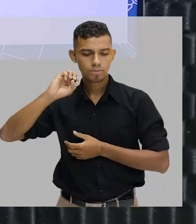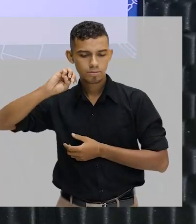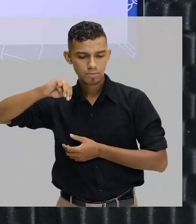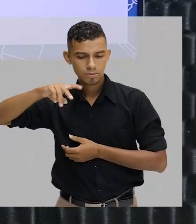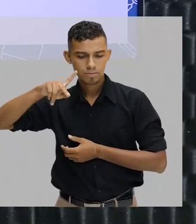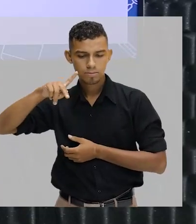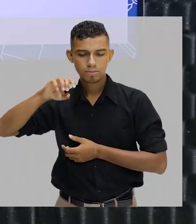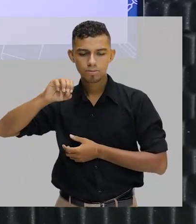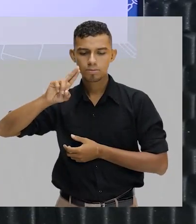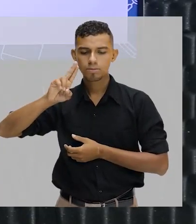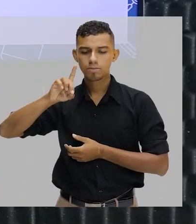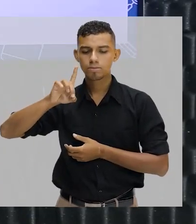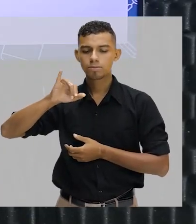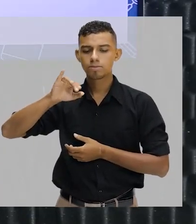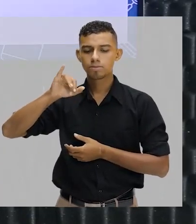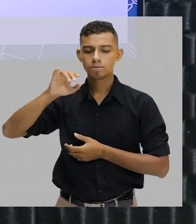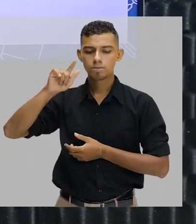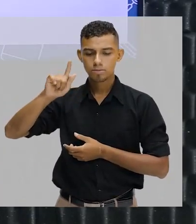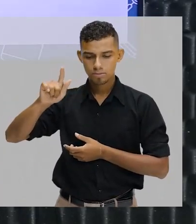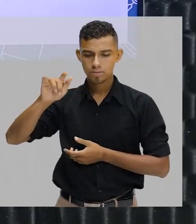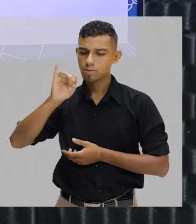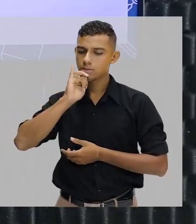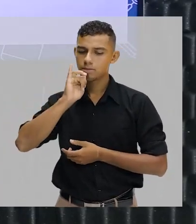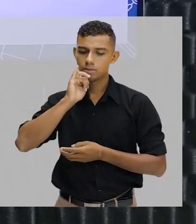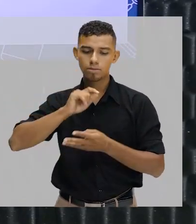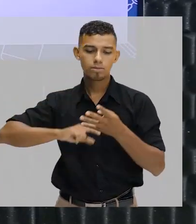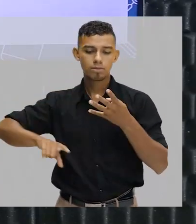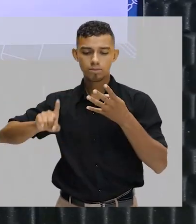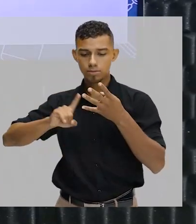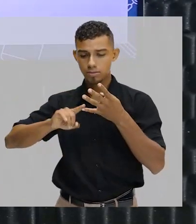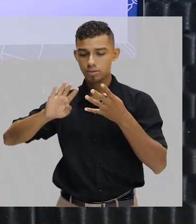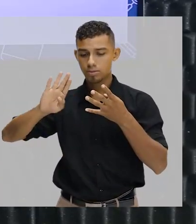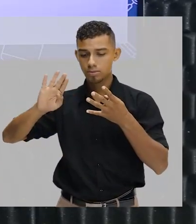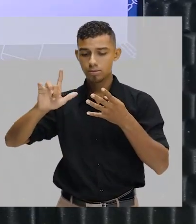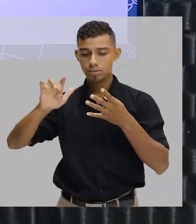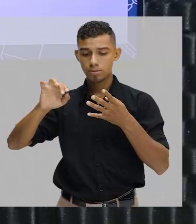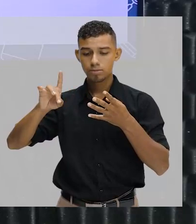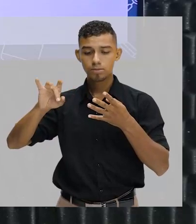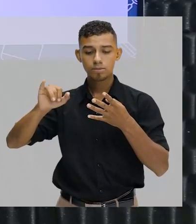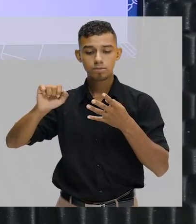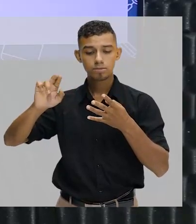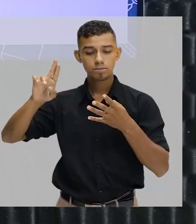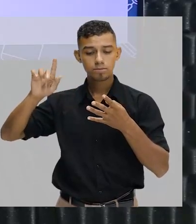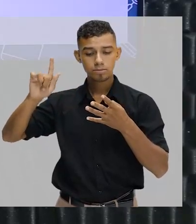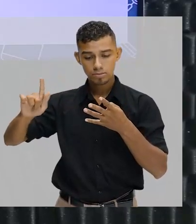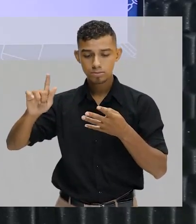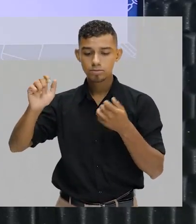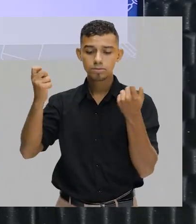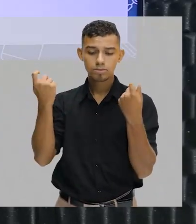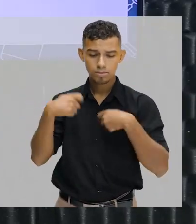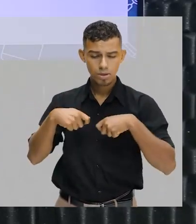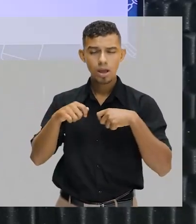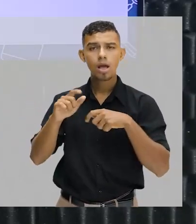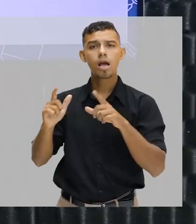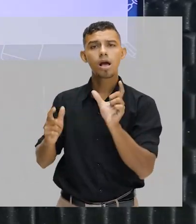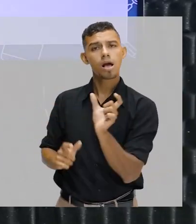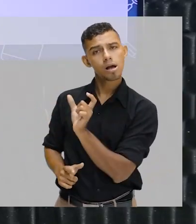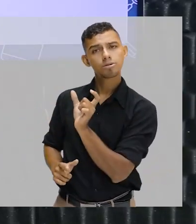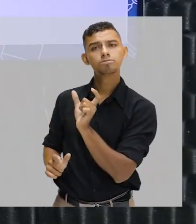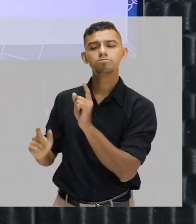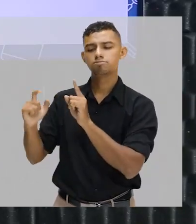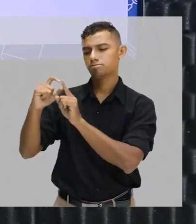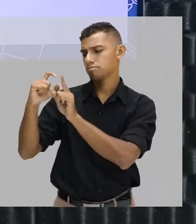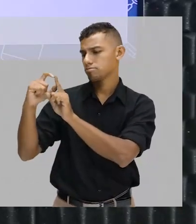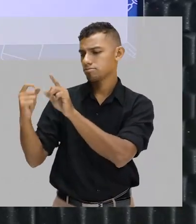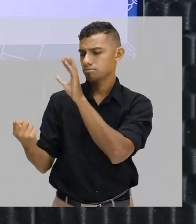composição e o blending é a junção, é uma mistura que você faz de partes de palavras para